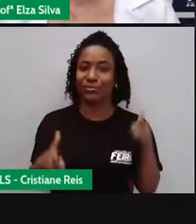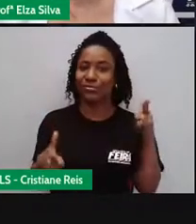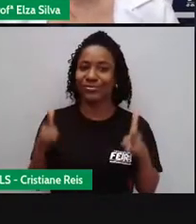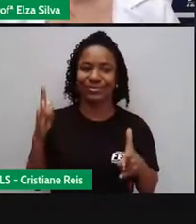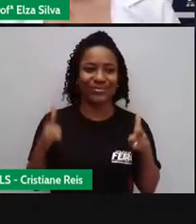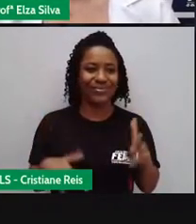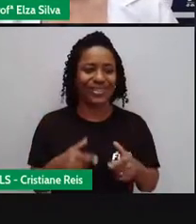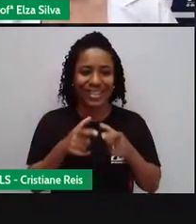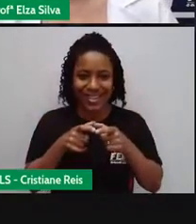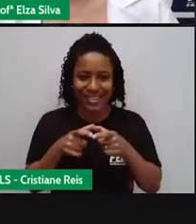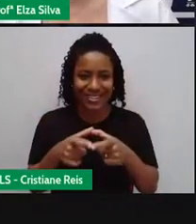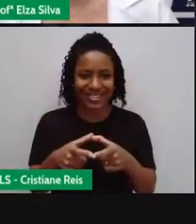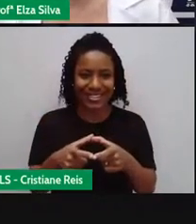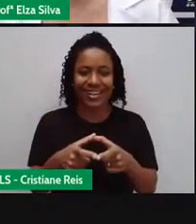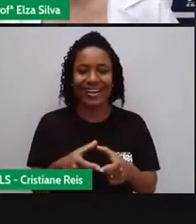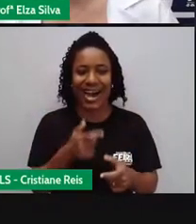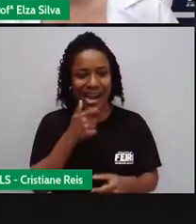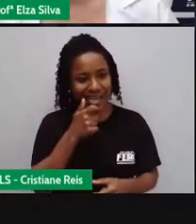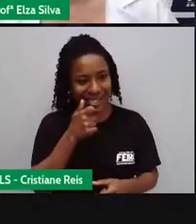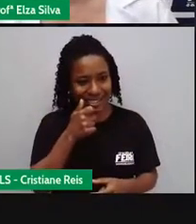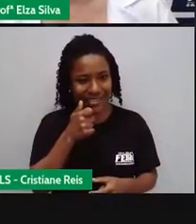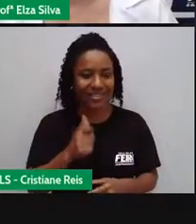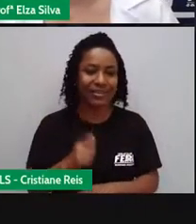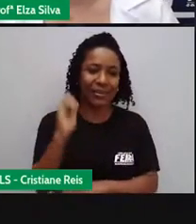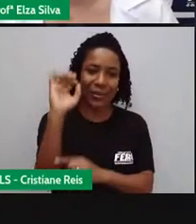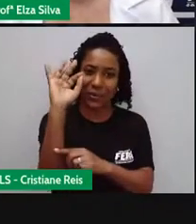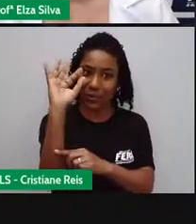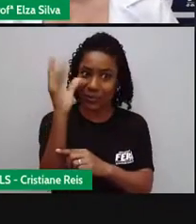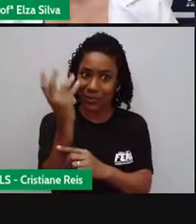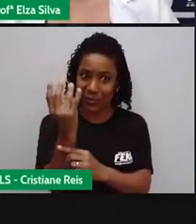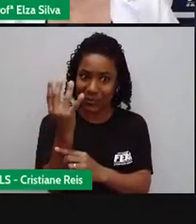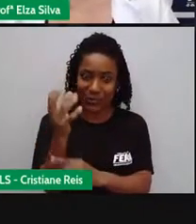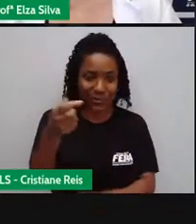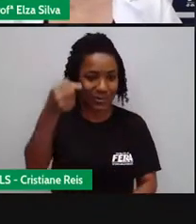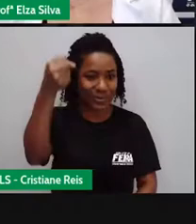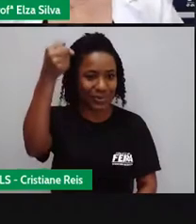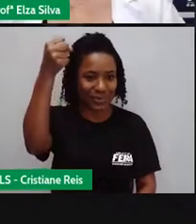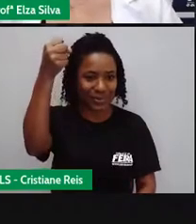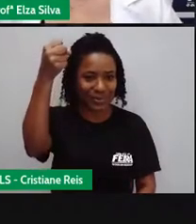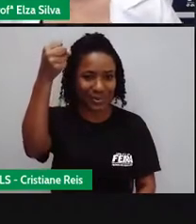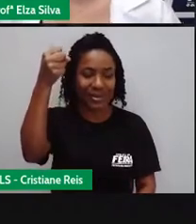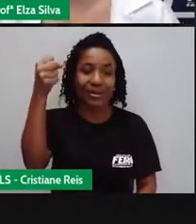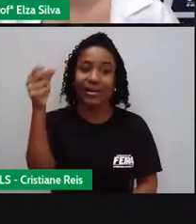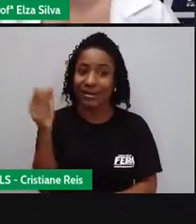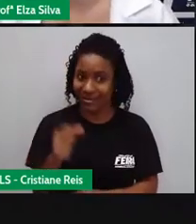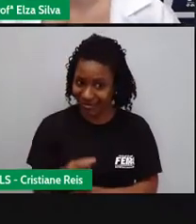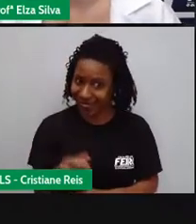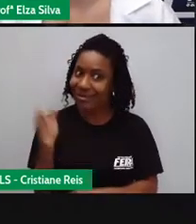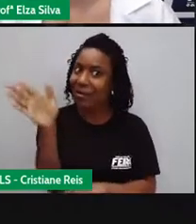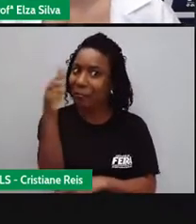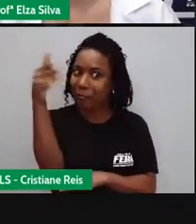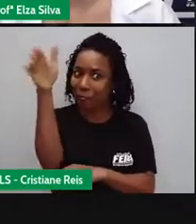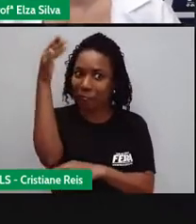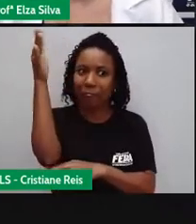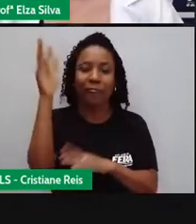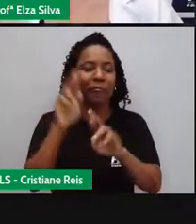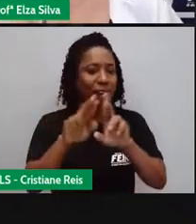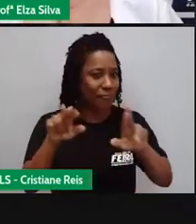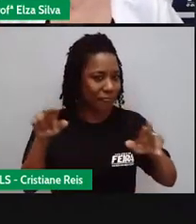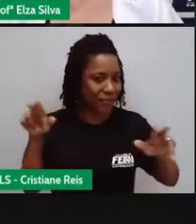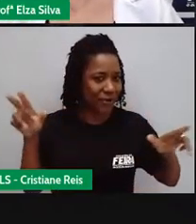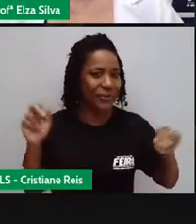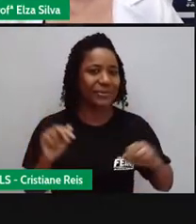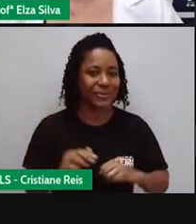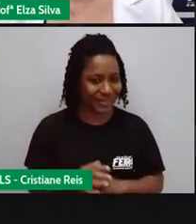Olímpicas Tocha Olímpica Bandeiras Veja quanta coisa A gente aprendeu hoje Não é verdade? Então